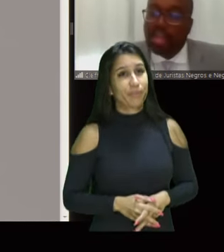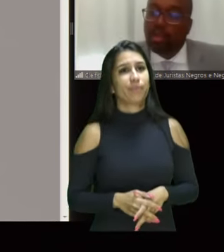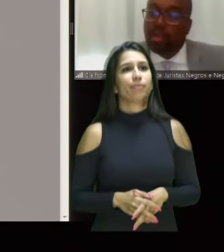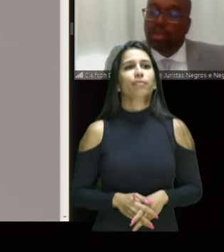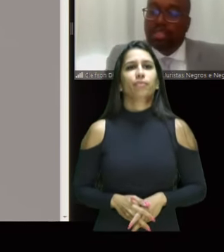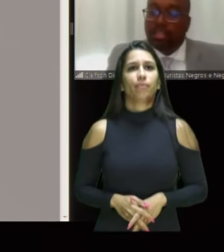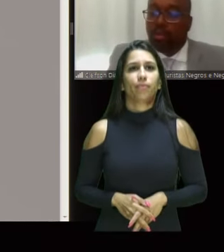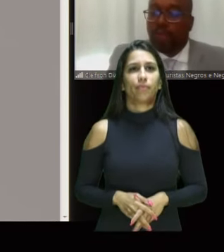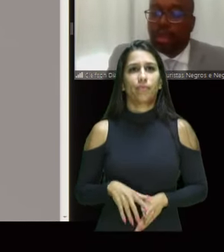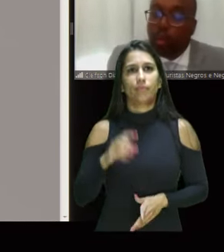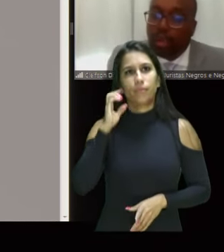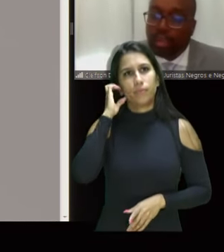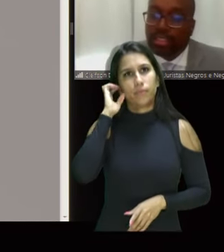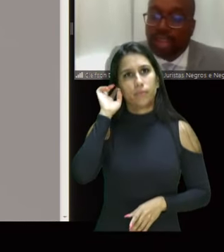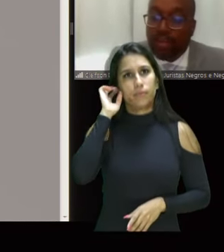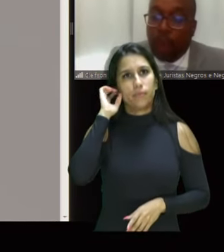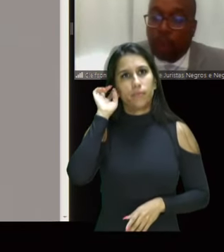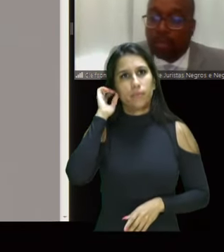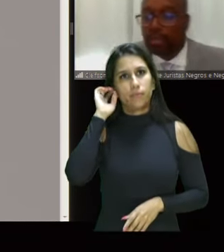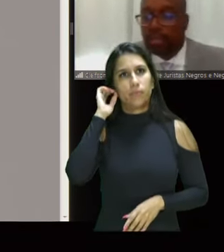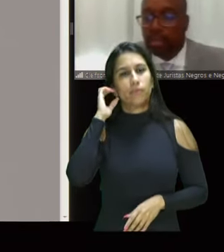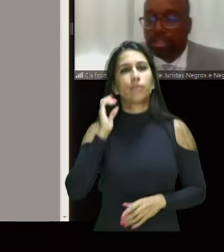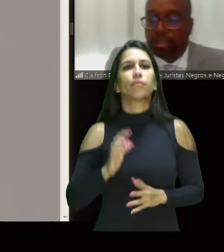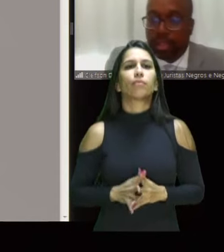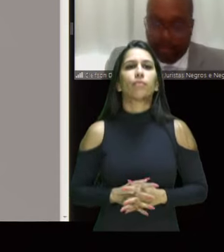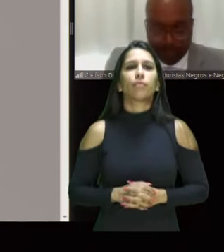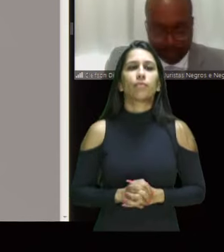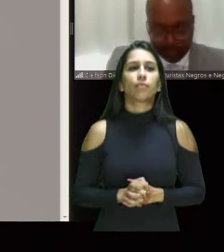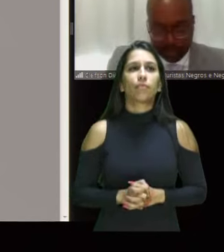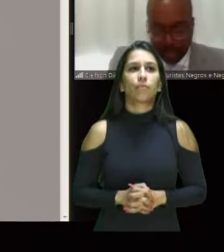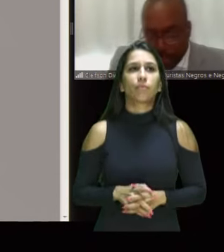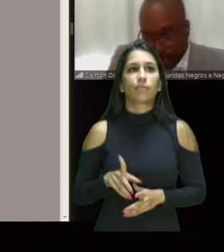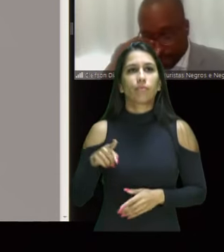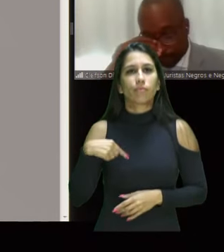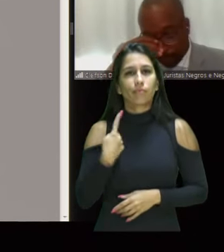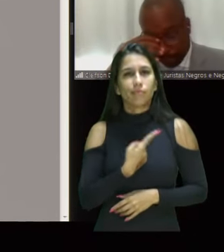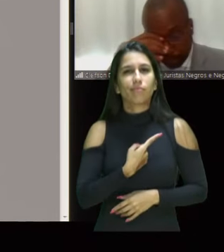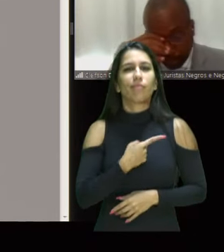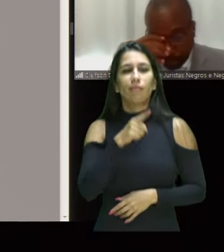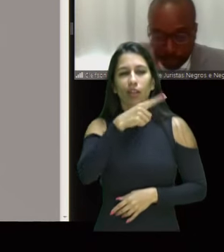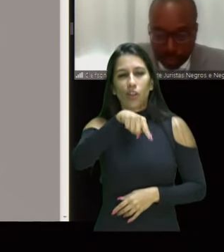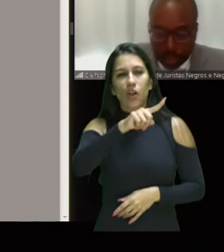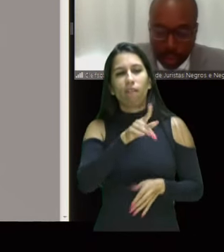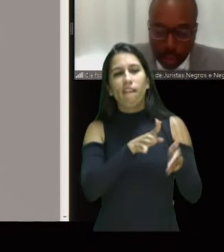Alá aquilo que nos ensinou o Fanon, a gente dá a volta no sistema. Mas vamos lá.